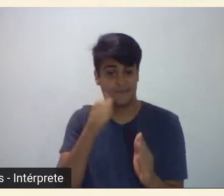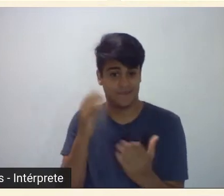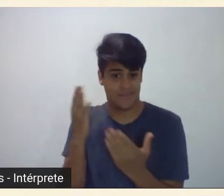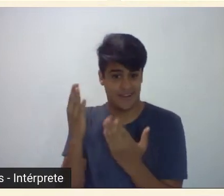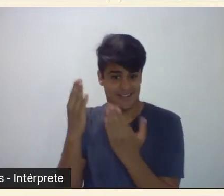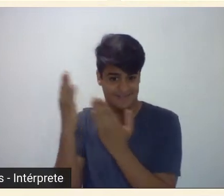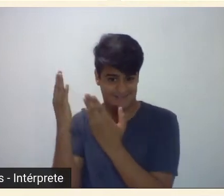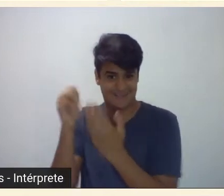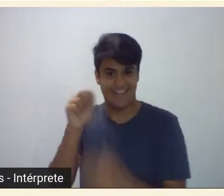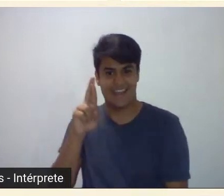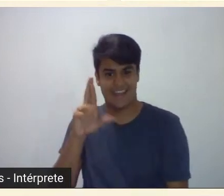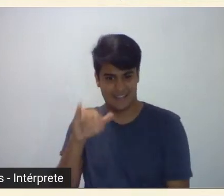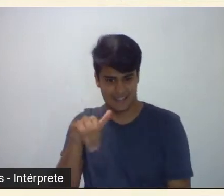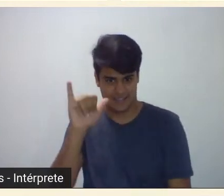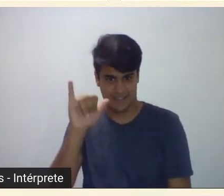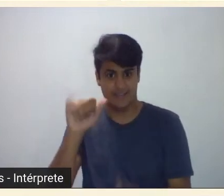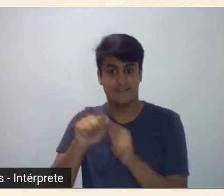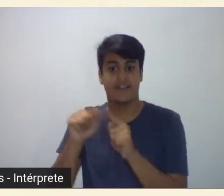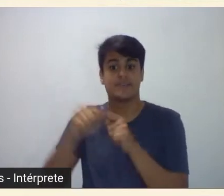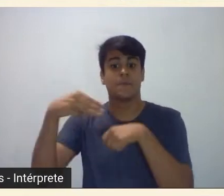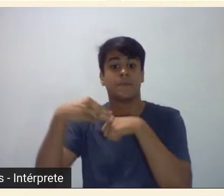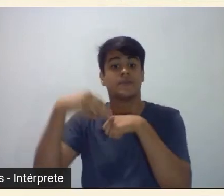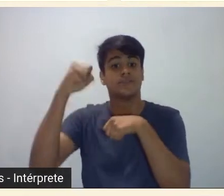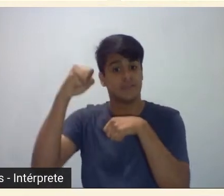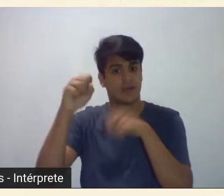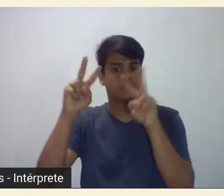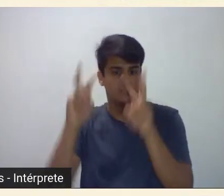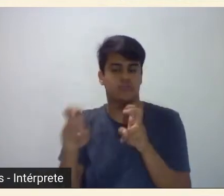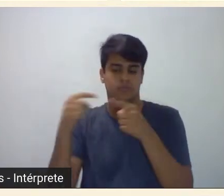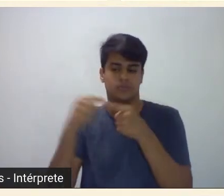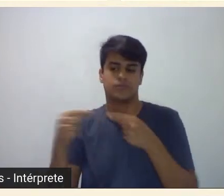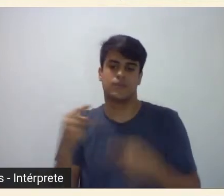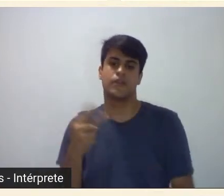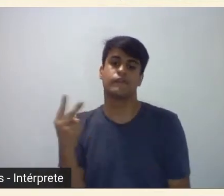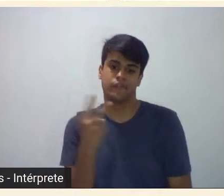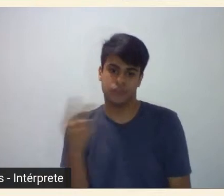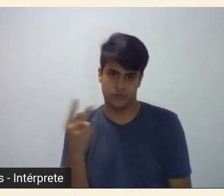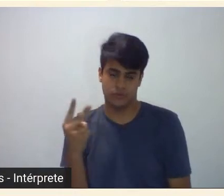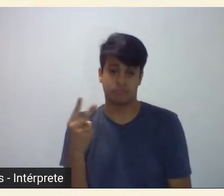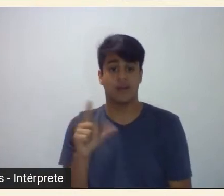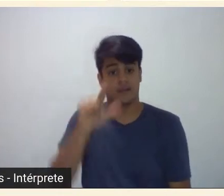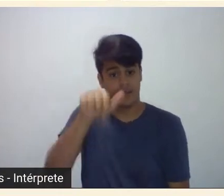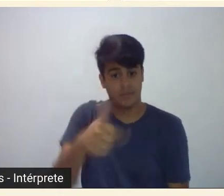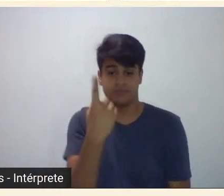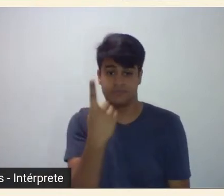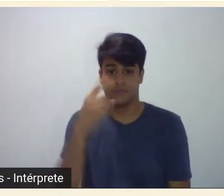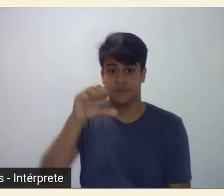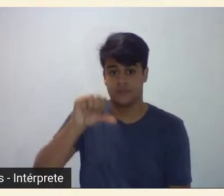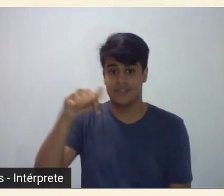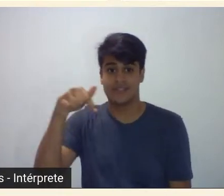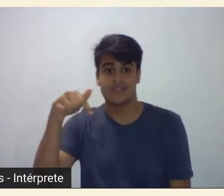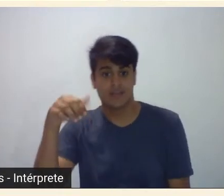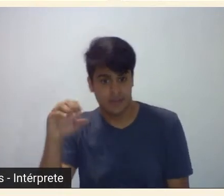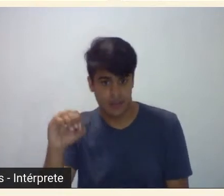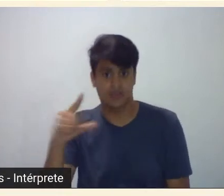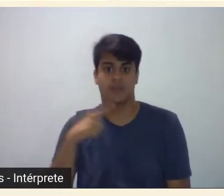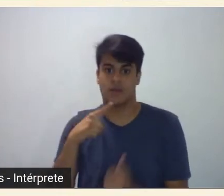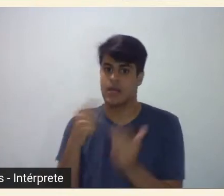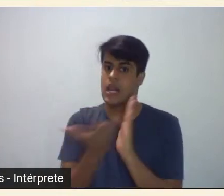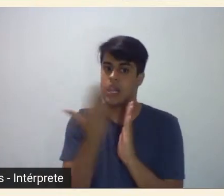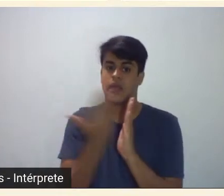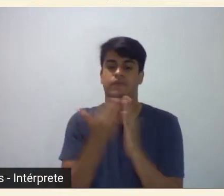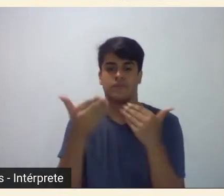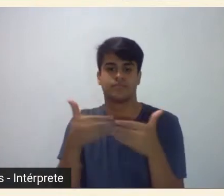semana de 22 que resultou na publicação em 1970 do livro que é hoje referencial